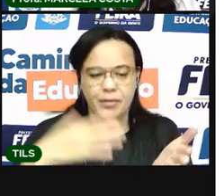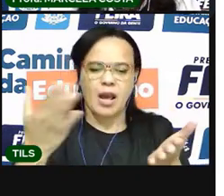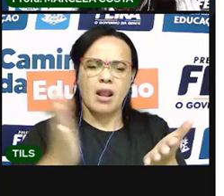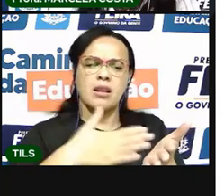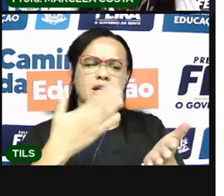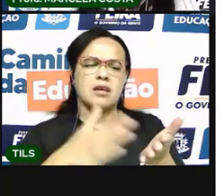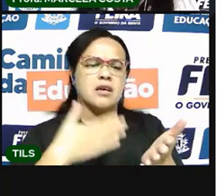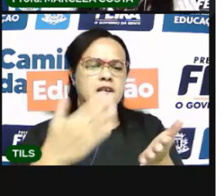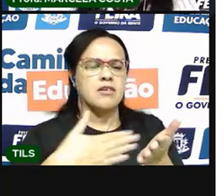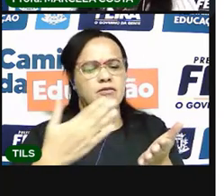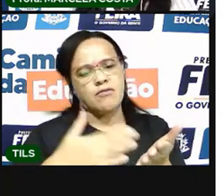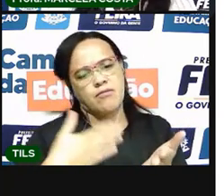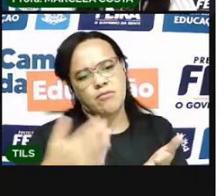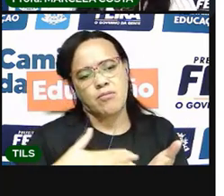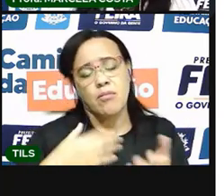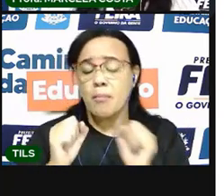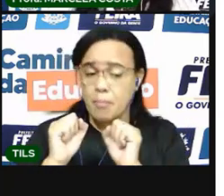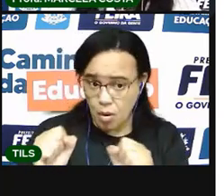internet mesmo, tá bom?